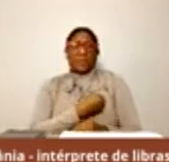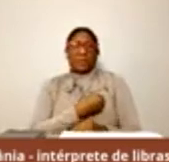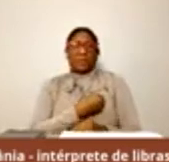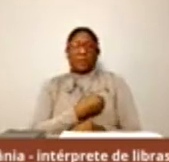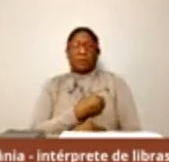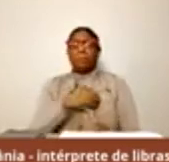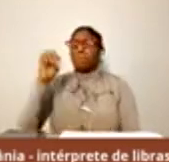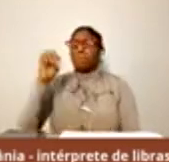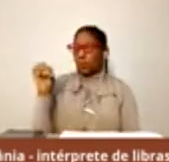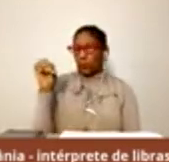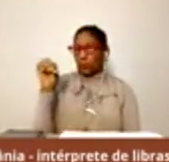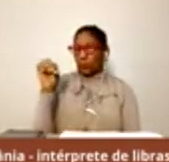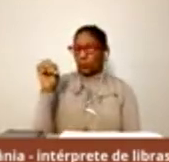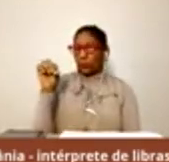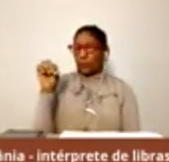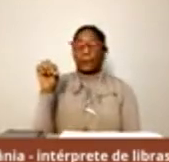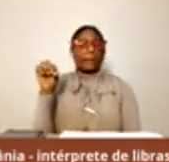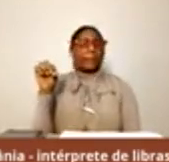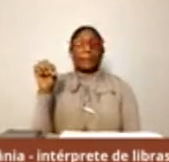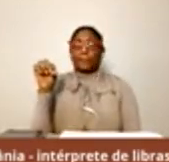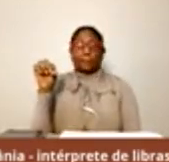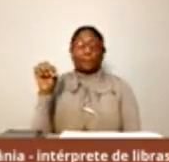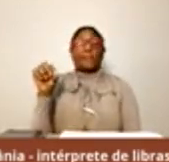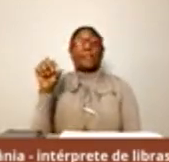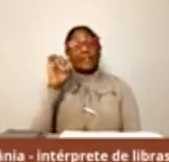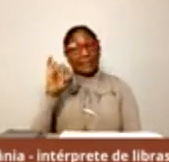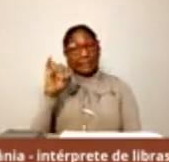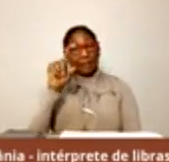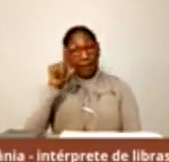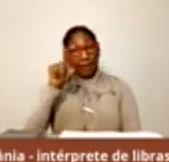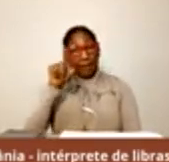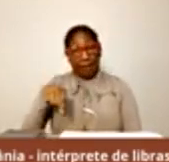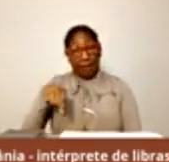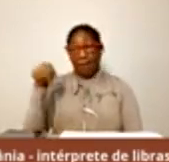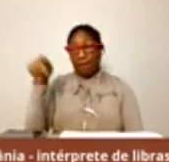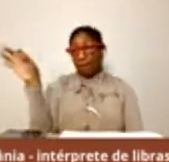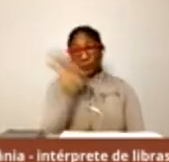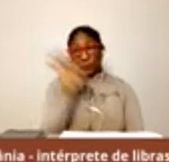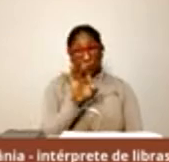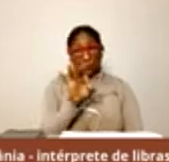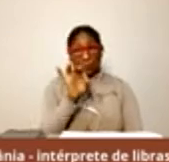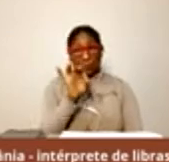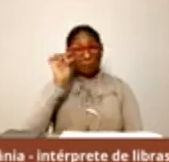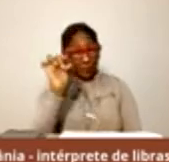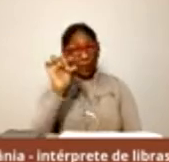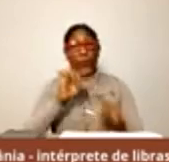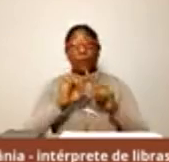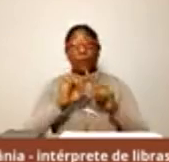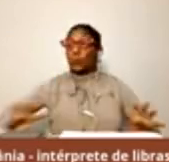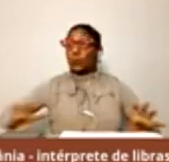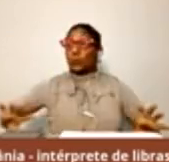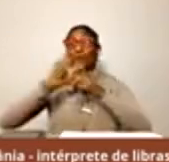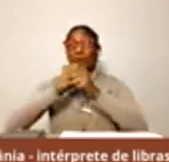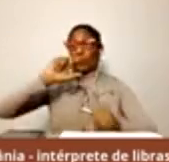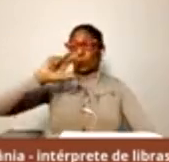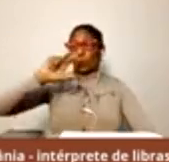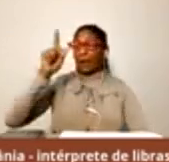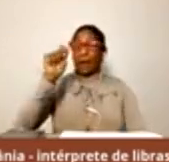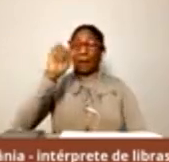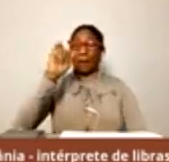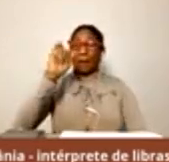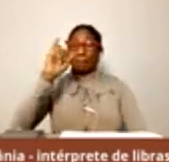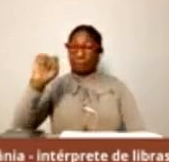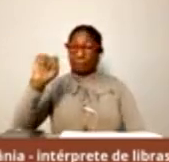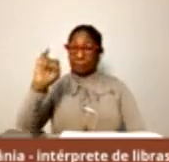mas se é um percentual pequeno para o total de habitantes do nosso estado, a gente sabe que para as pessoas